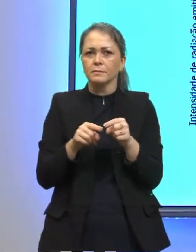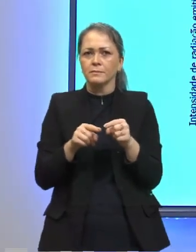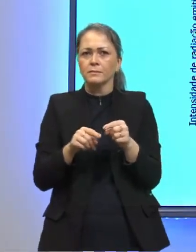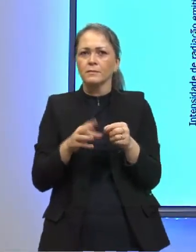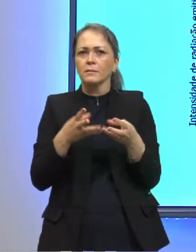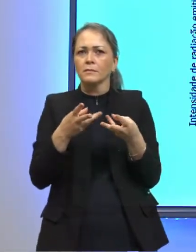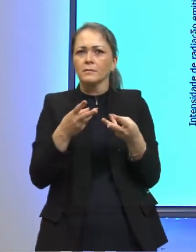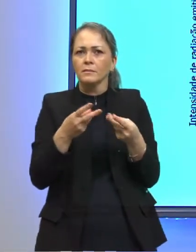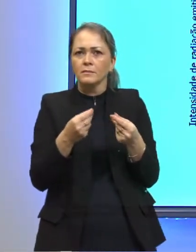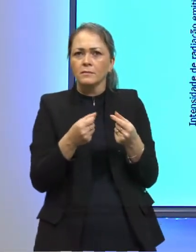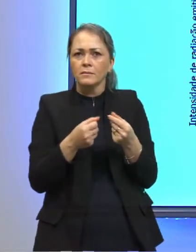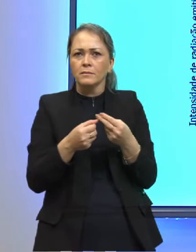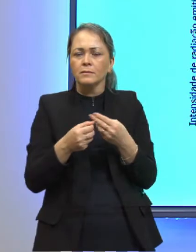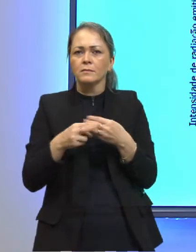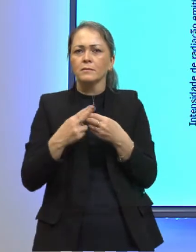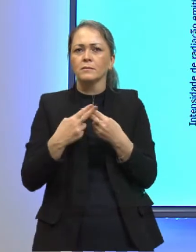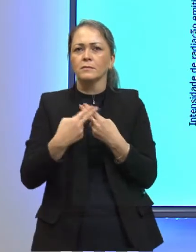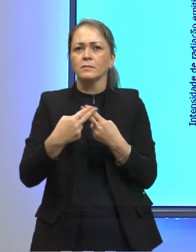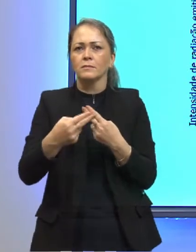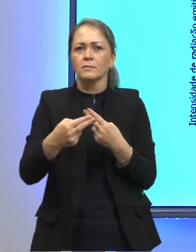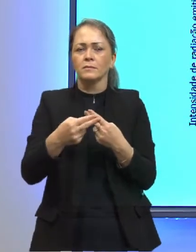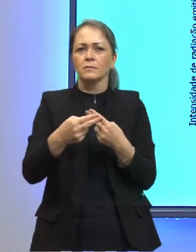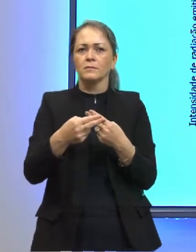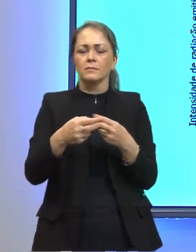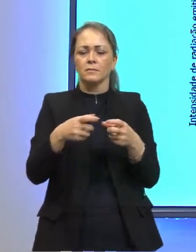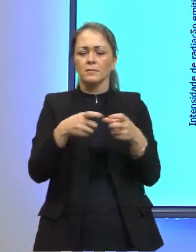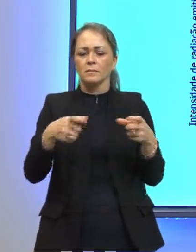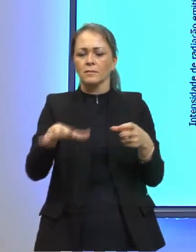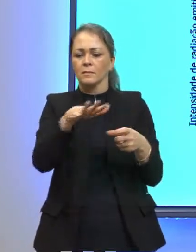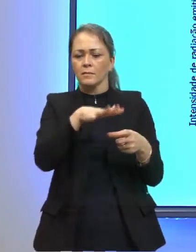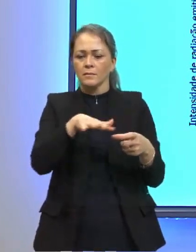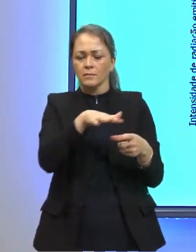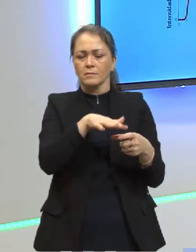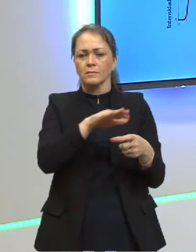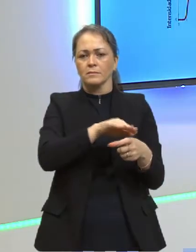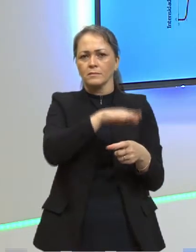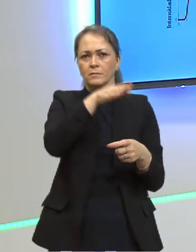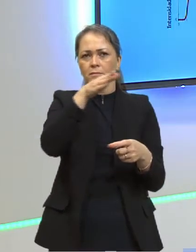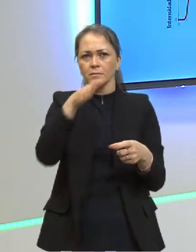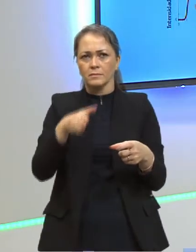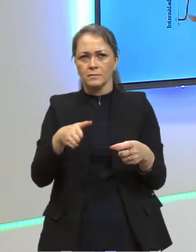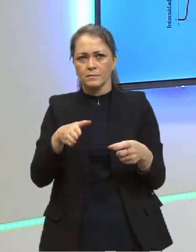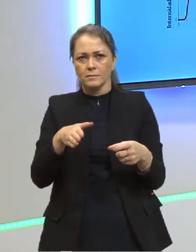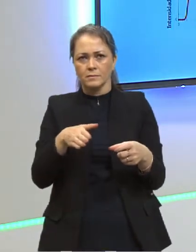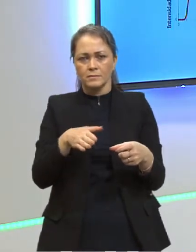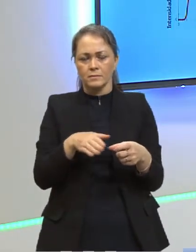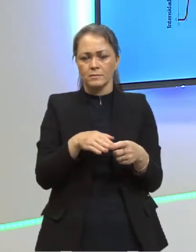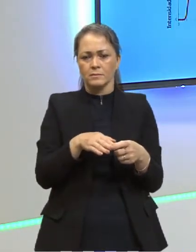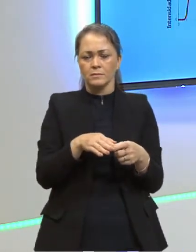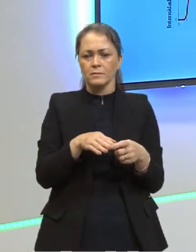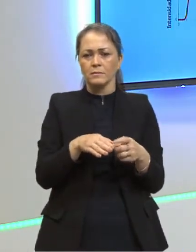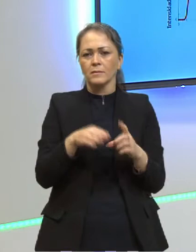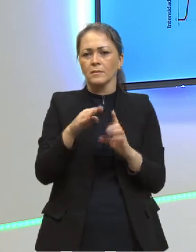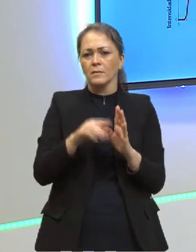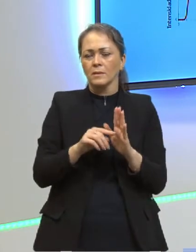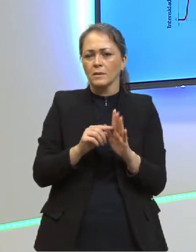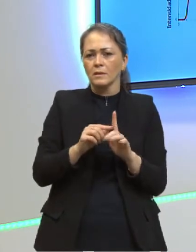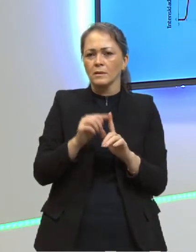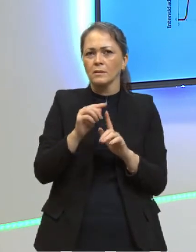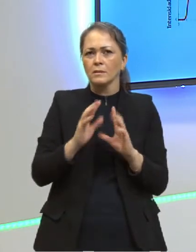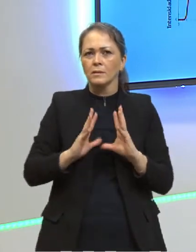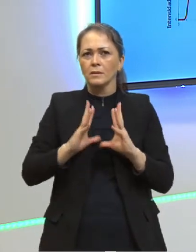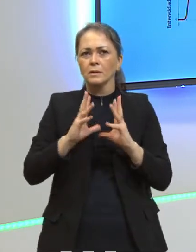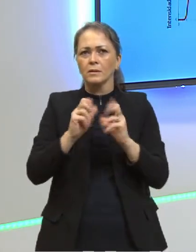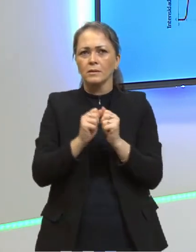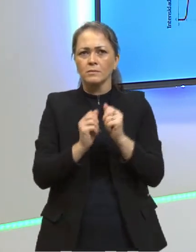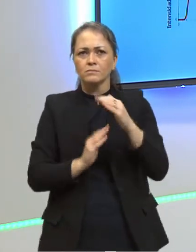sobre a curva. Então, essa aqui é a área sob a curva, abaixo da curva é a intensidade total. Não tinha